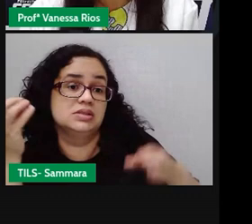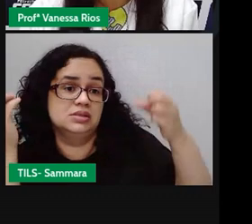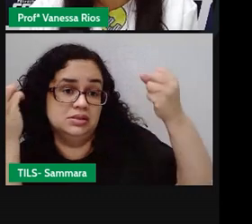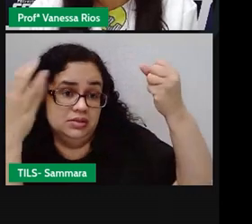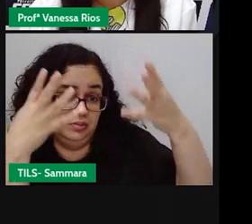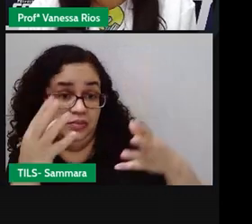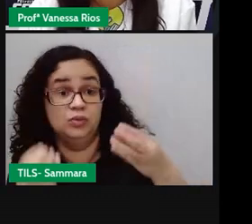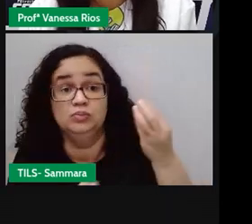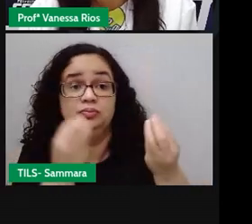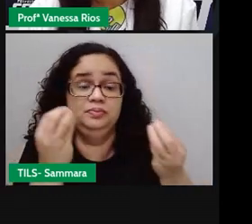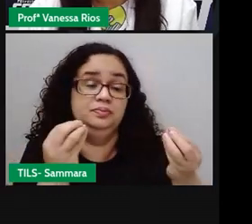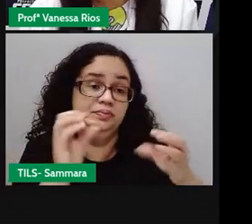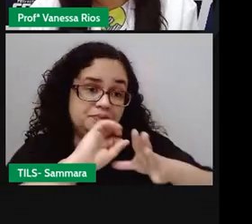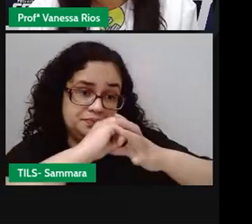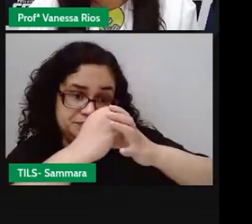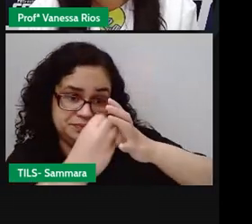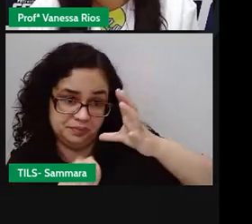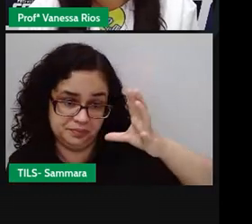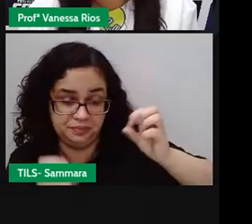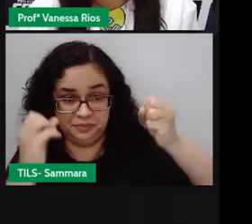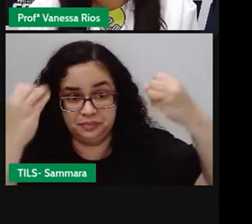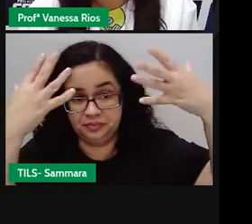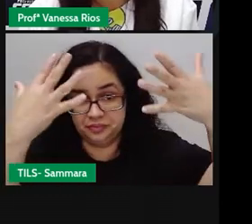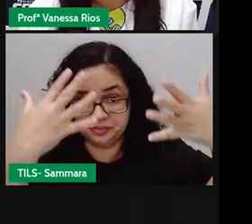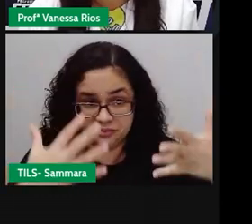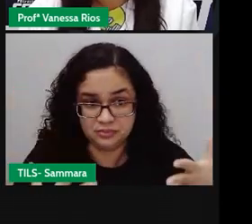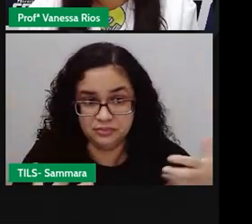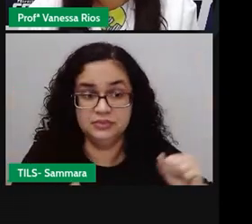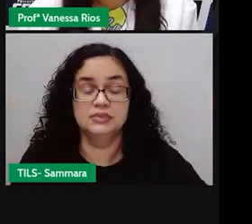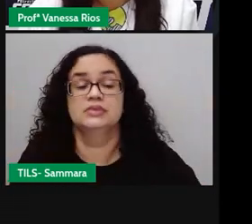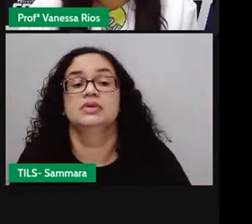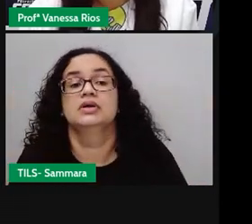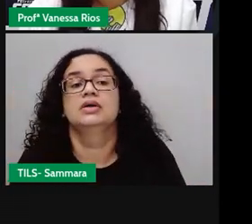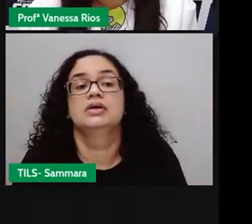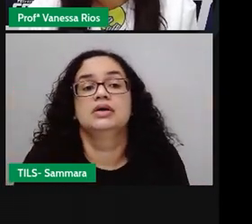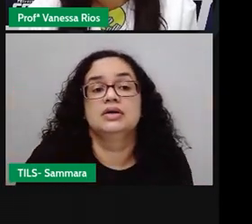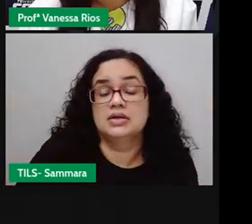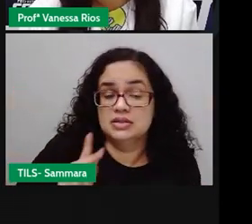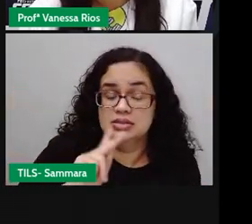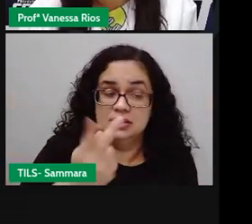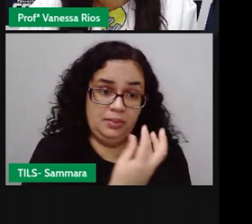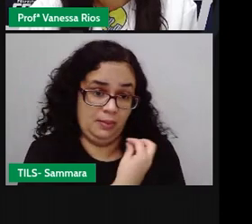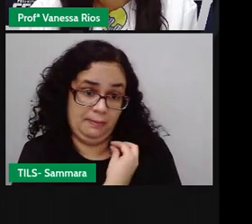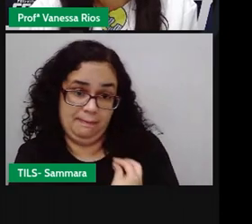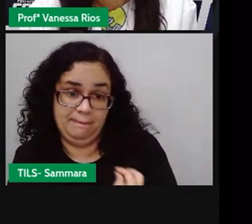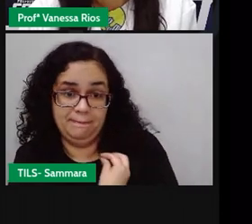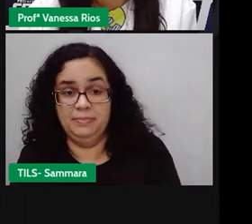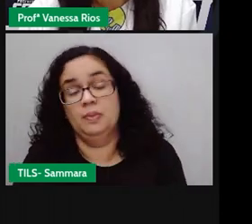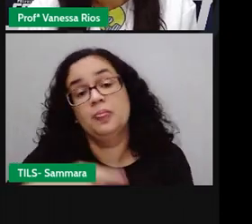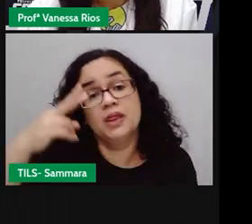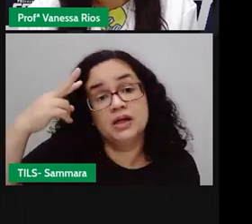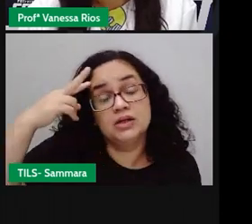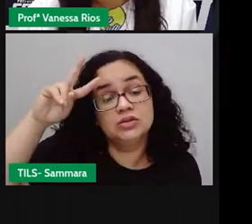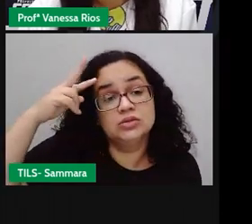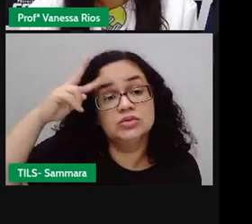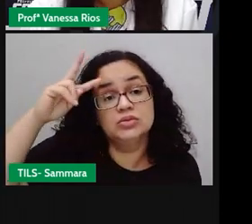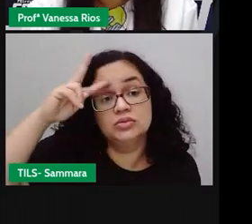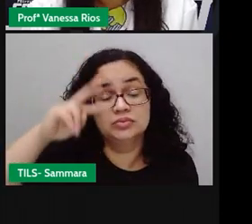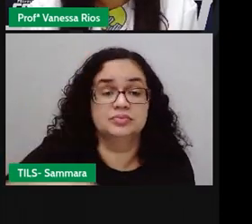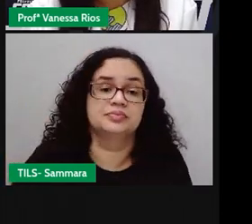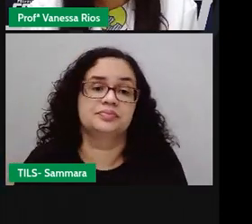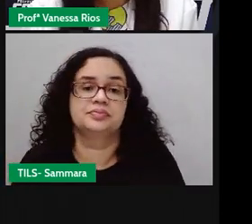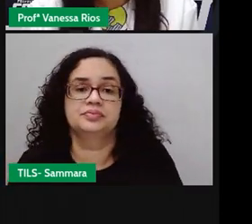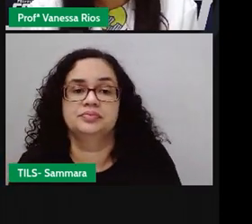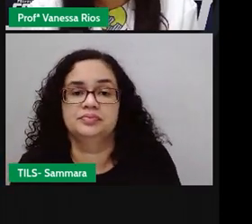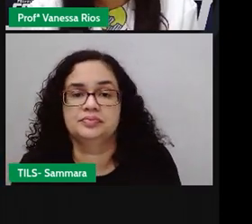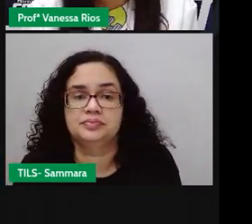ou de explicar a origem de alguma coisa. Então, isso sempre vai estar presente para que a história seja concluída.